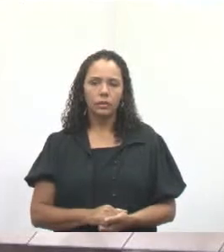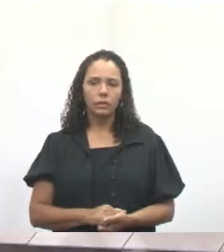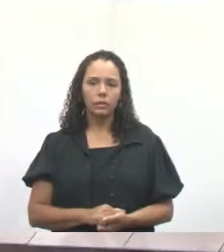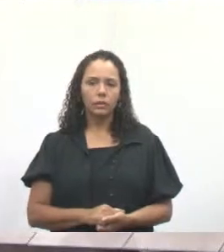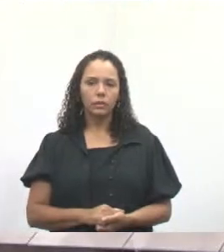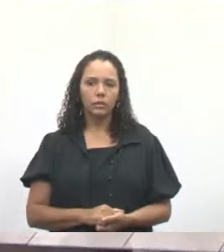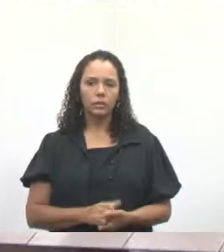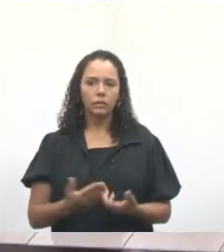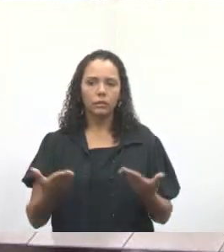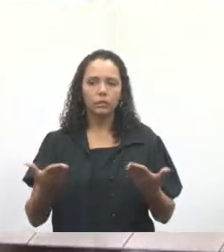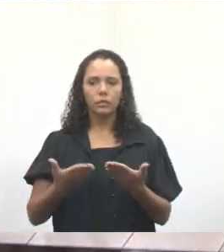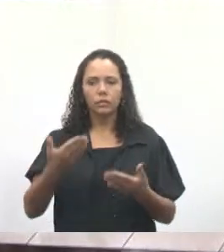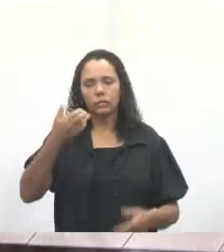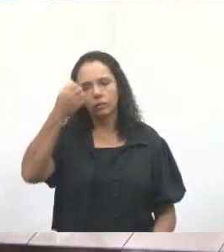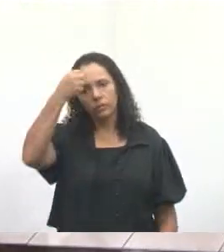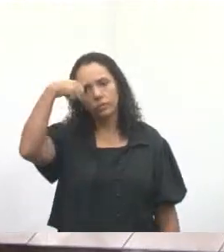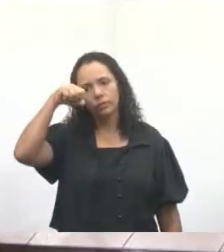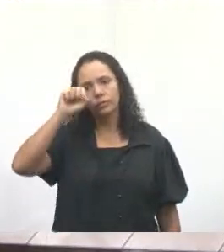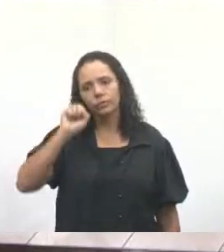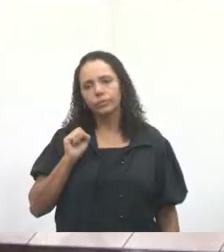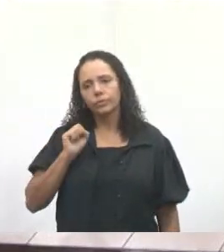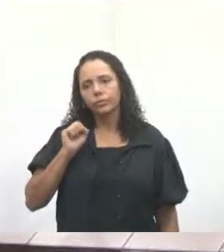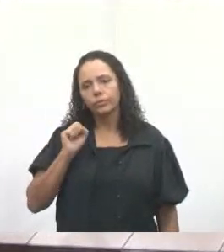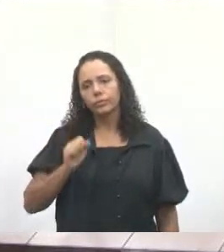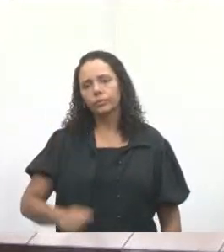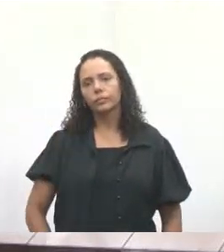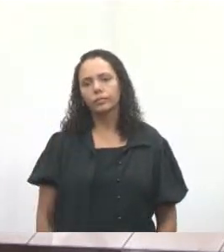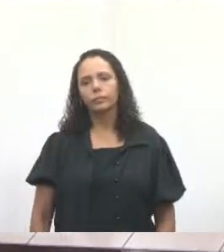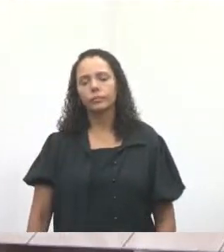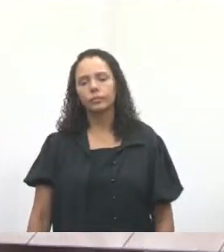Com a palavra, vereadora Sônia Patas da Amizade.